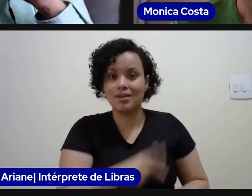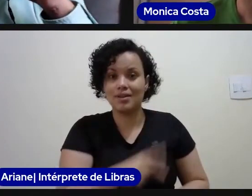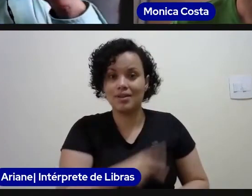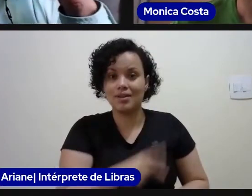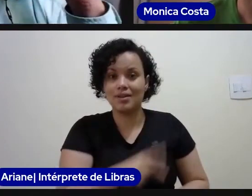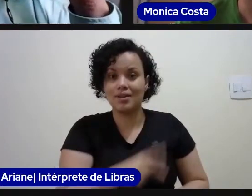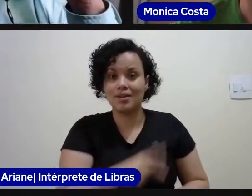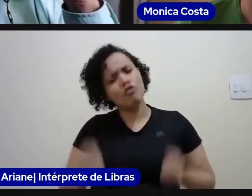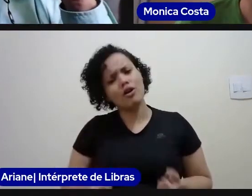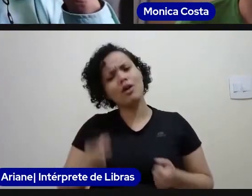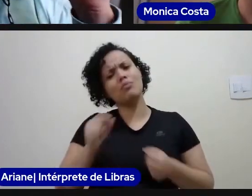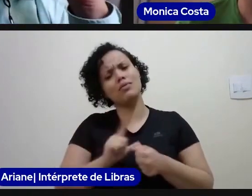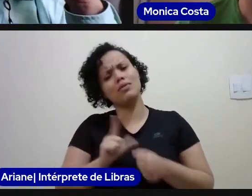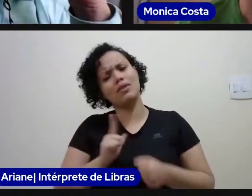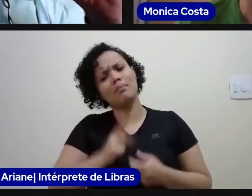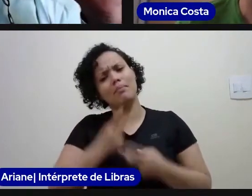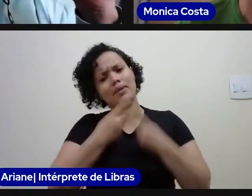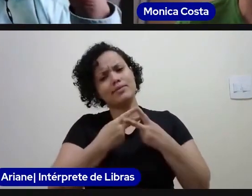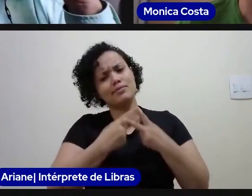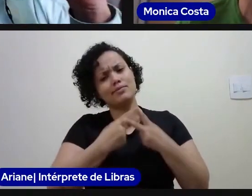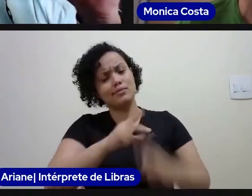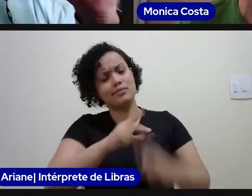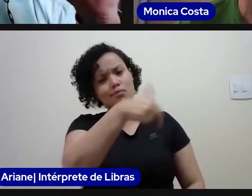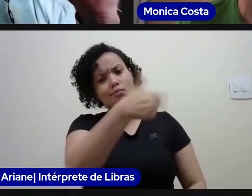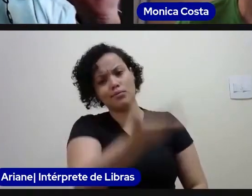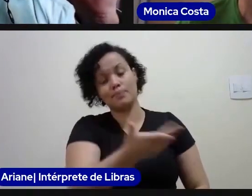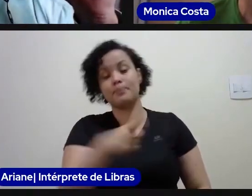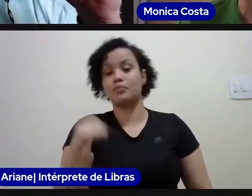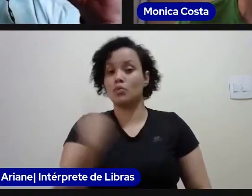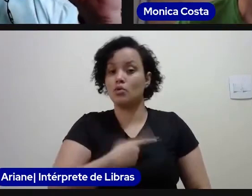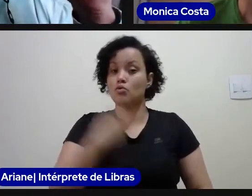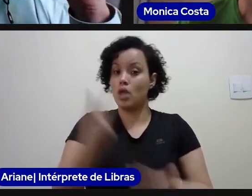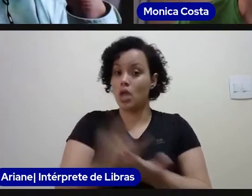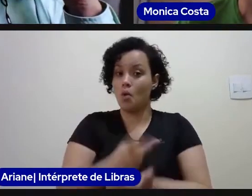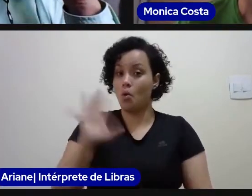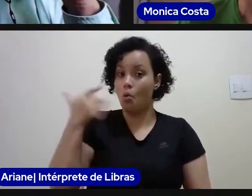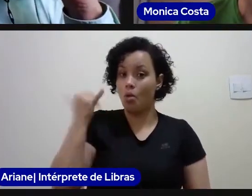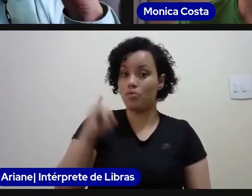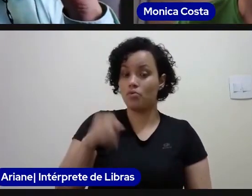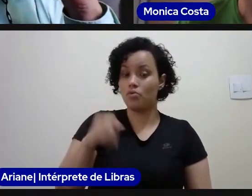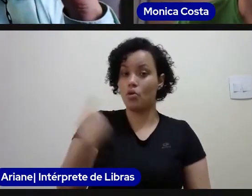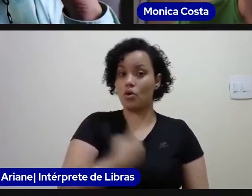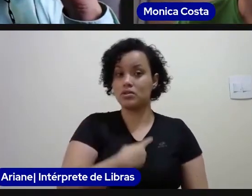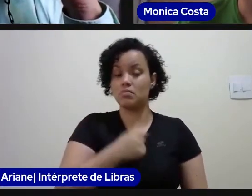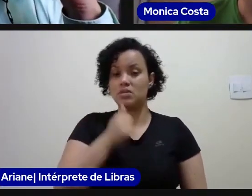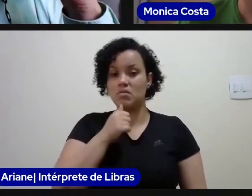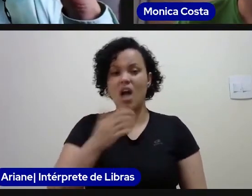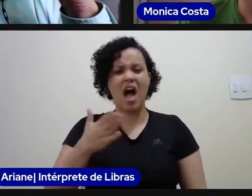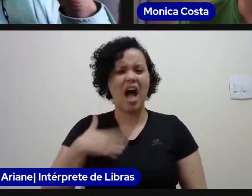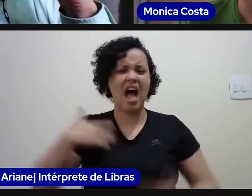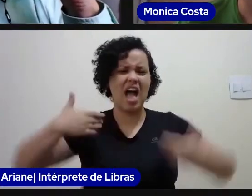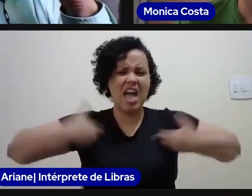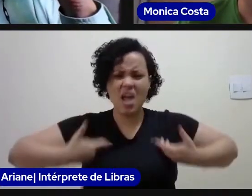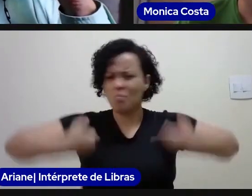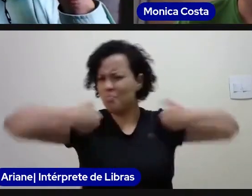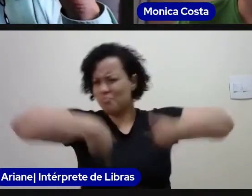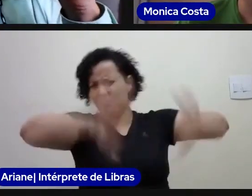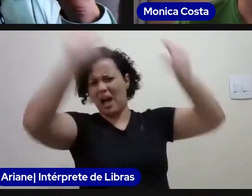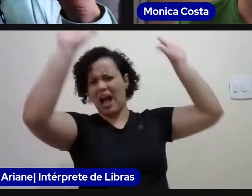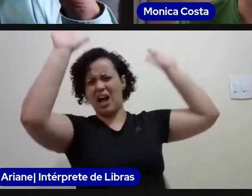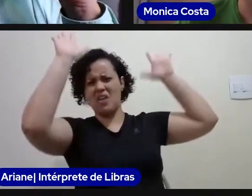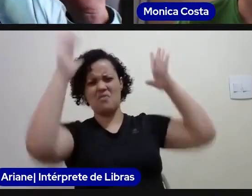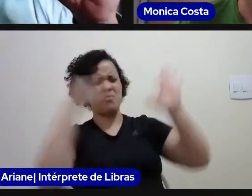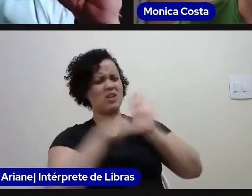paciência com os outros. O nosso erro acontece quando nós dizemos eu não vou ajudar mais. Não, quer ajuda?